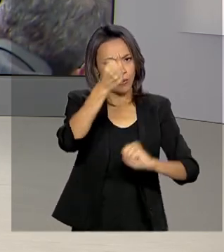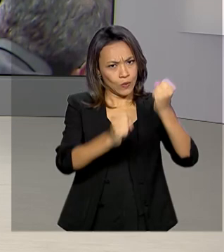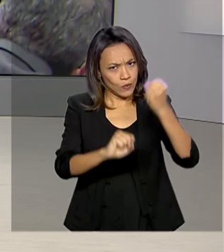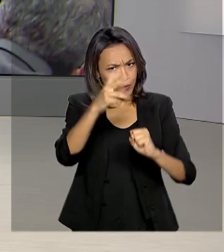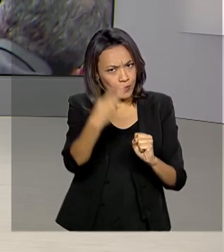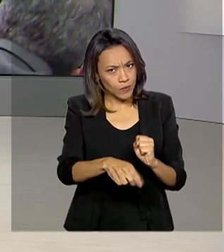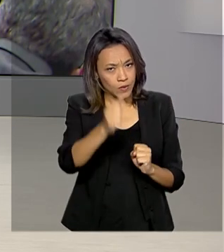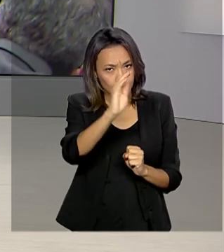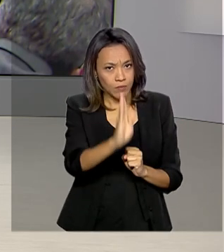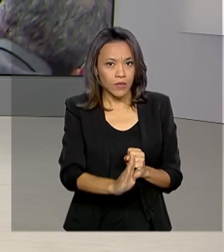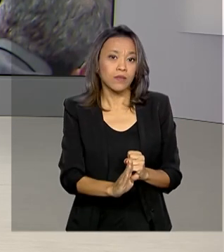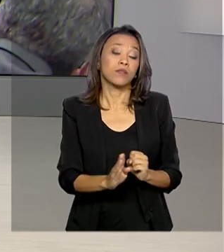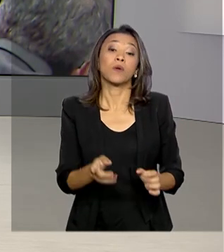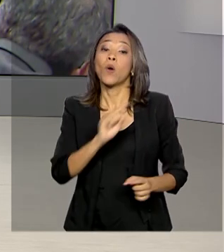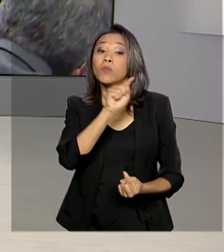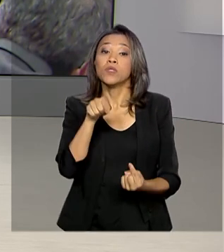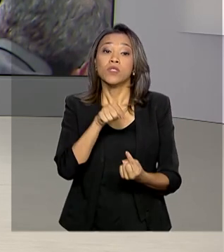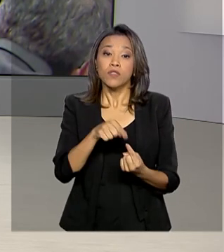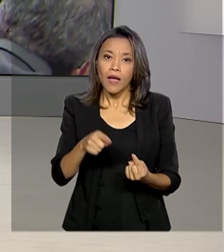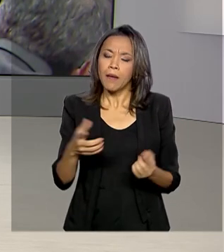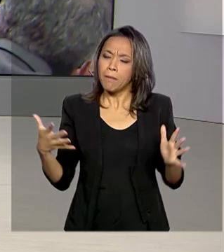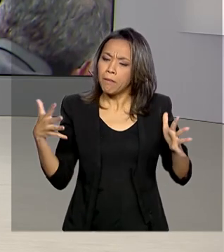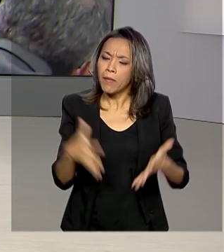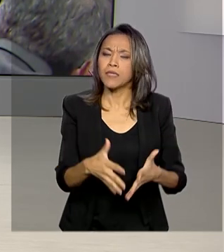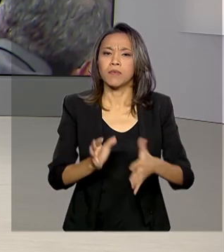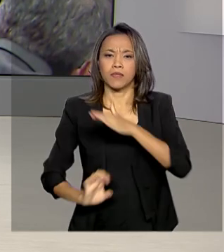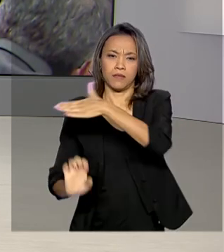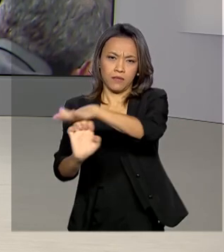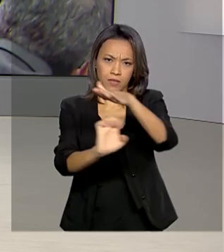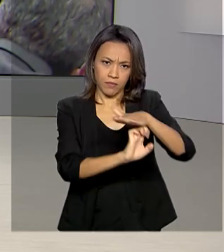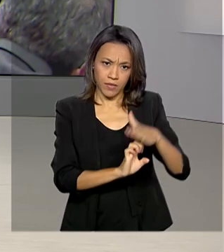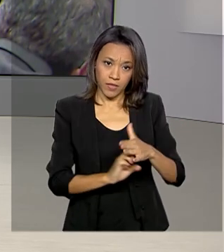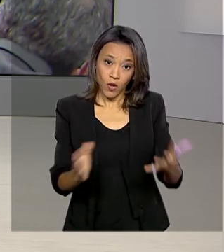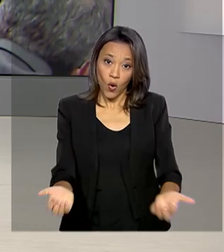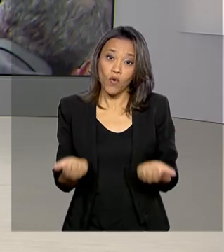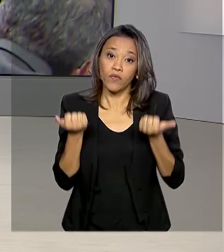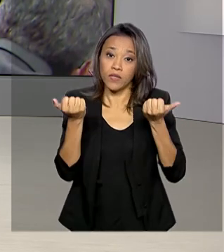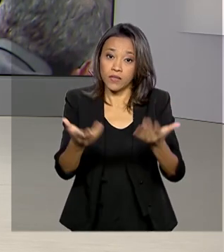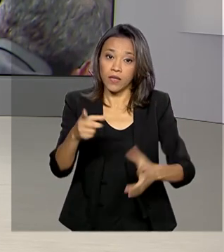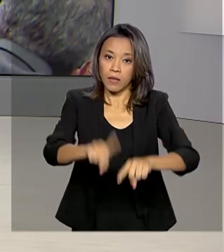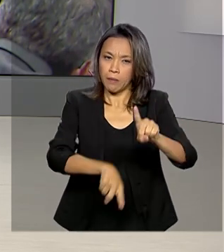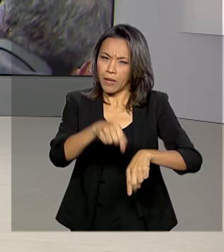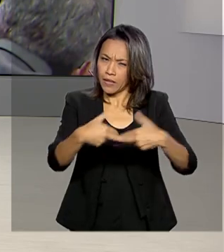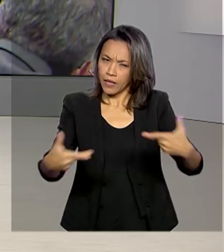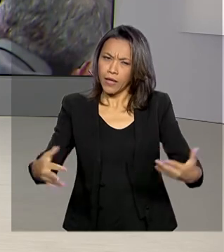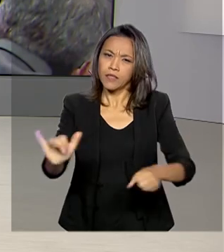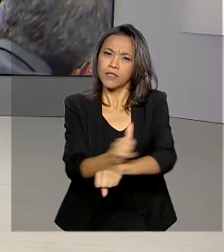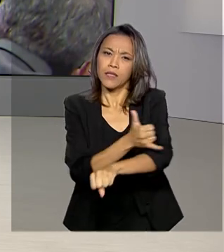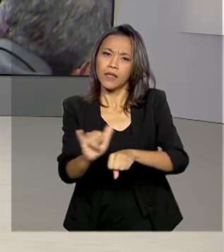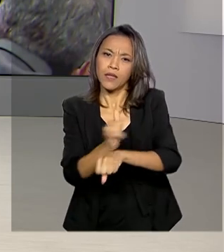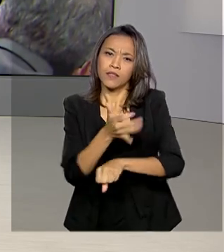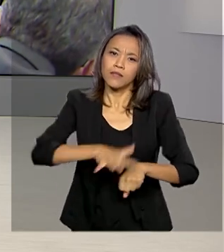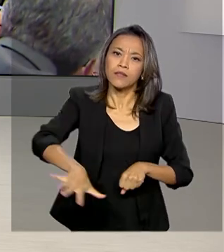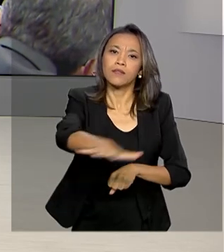é reforçar a participação de empresas nacionais no fornecimento de materiais estratégicos na área de segurança.